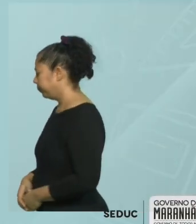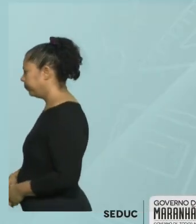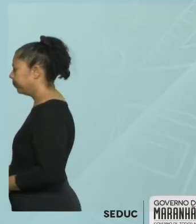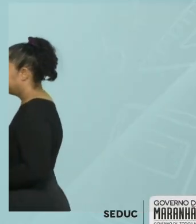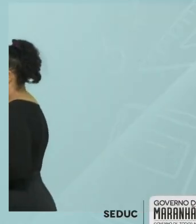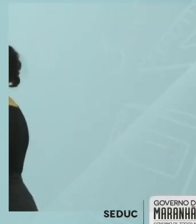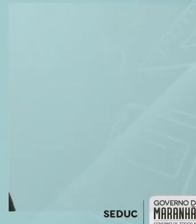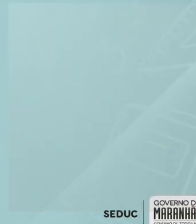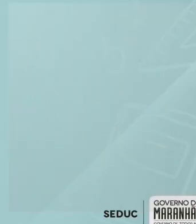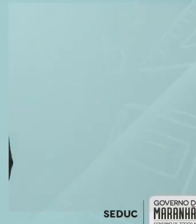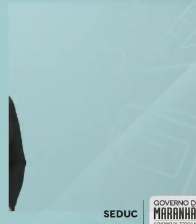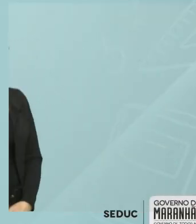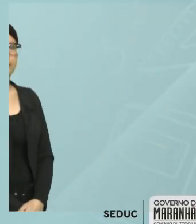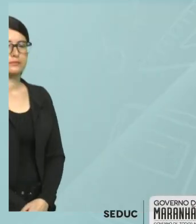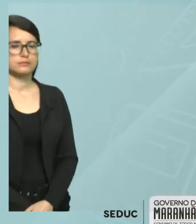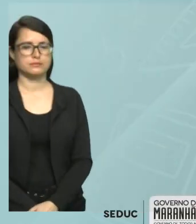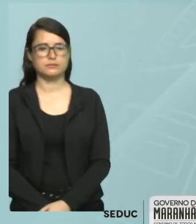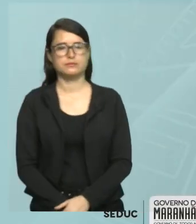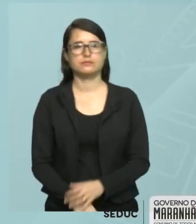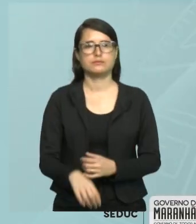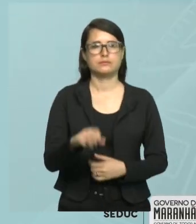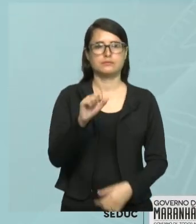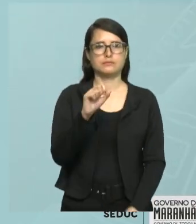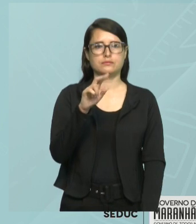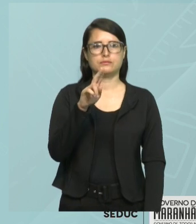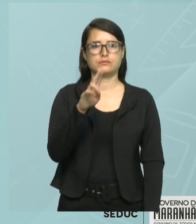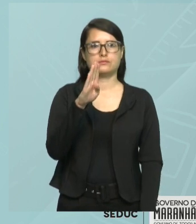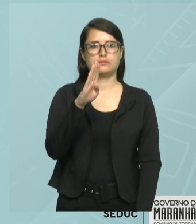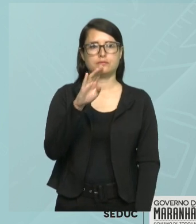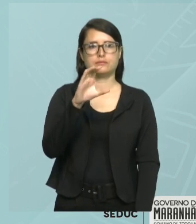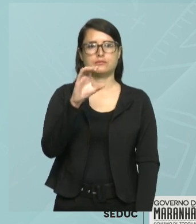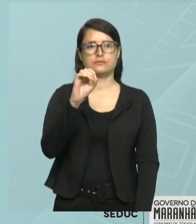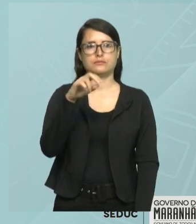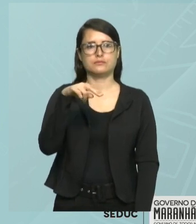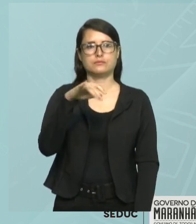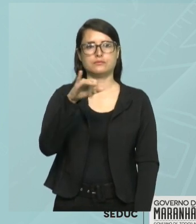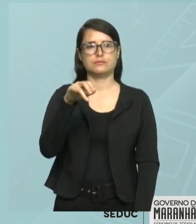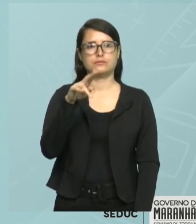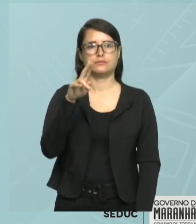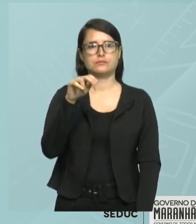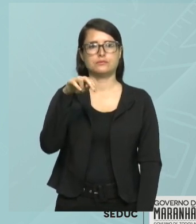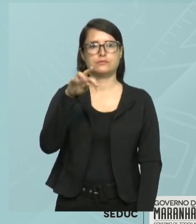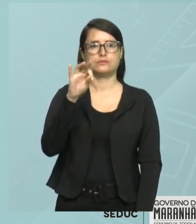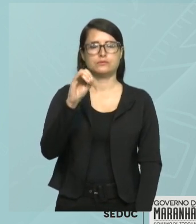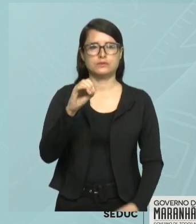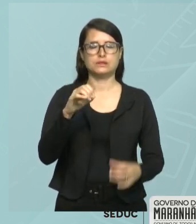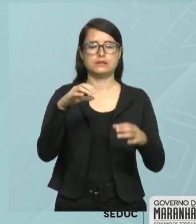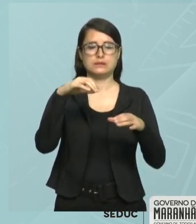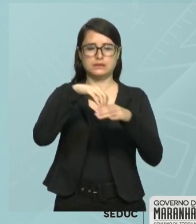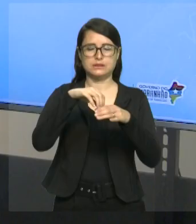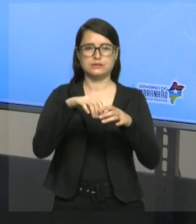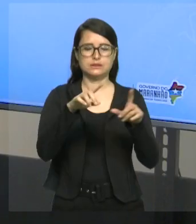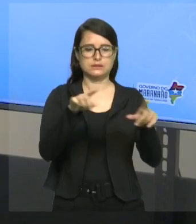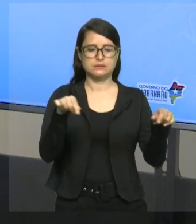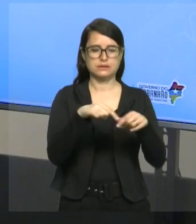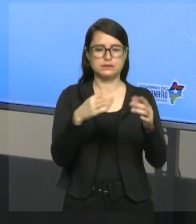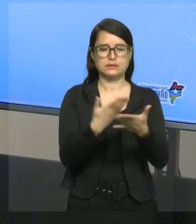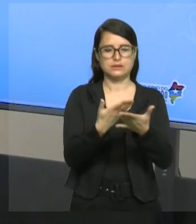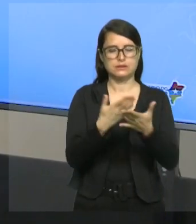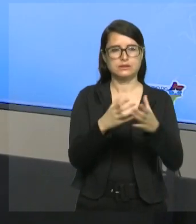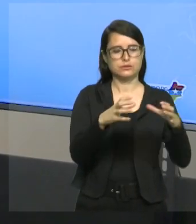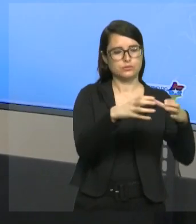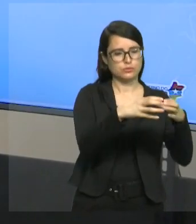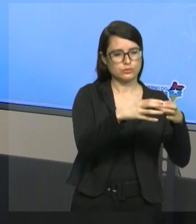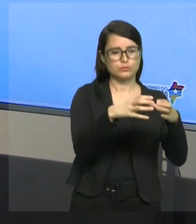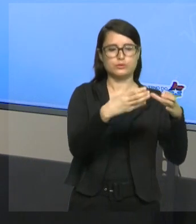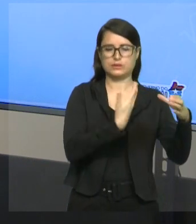subconjunto. Turma, olha só. Dentro da tua sala de aula existem os grupinhos. Eu tenho certeza que você que está me assistindo agora tem o